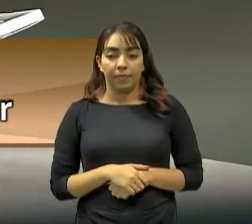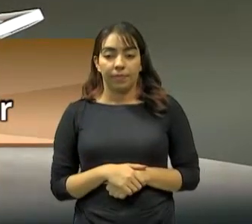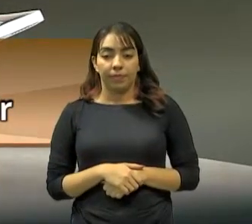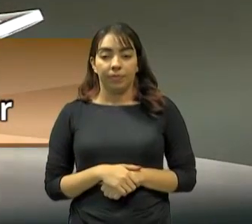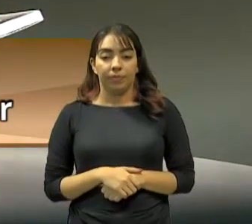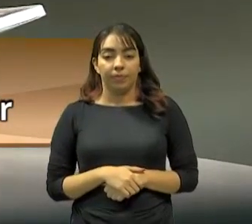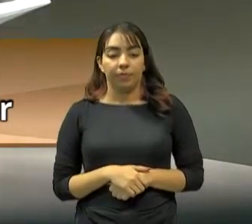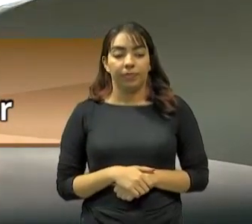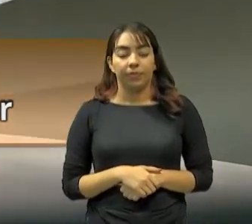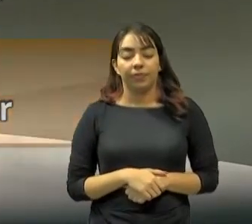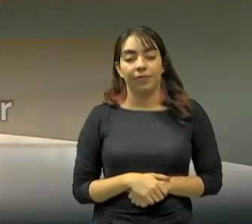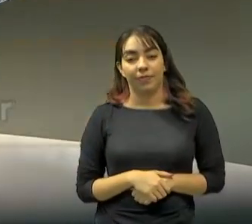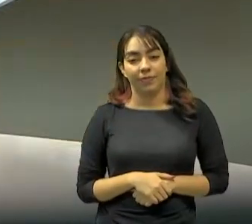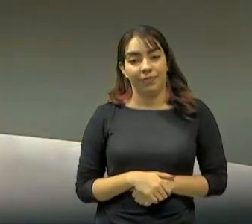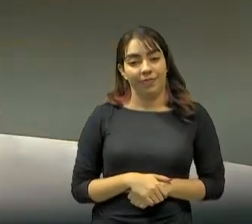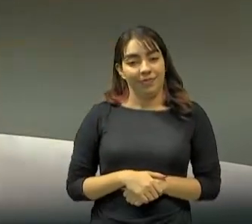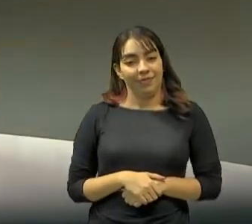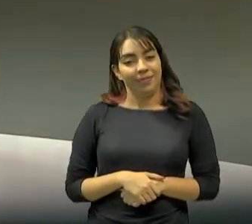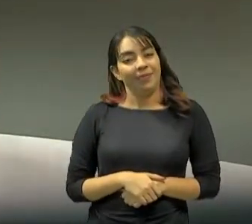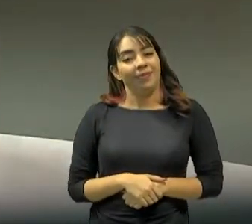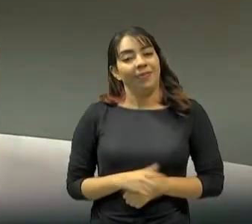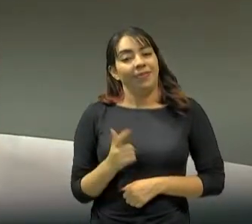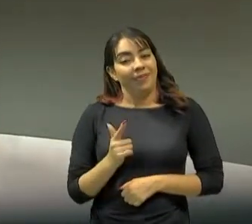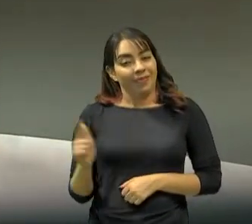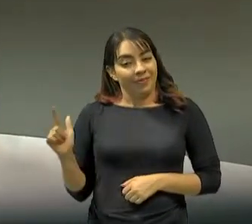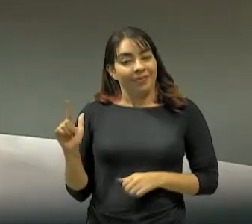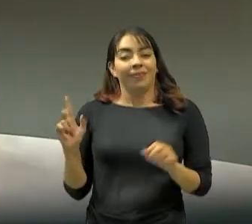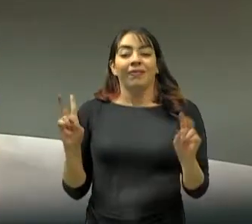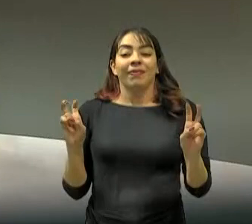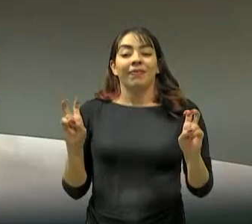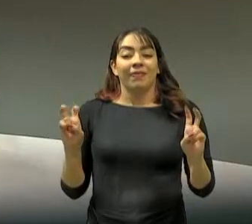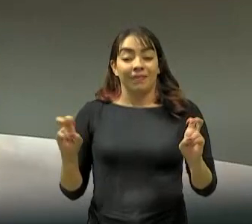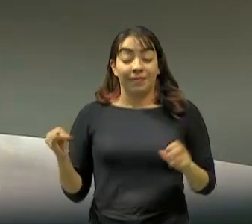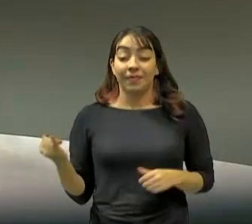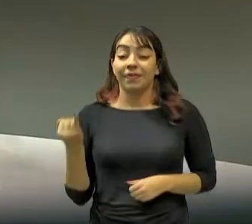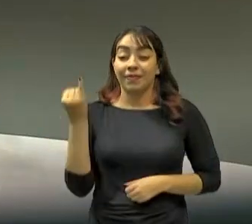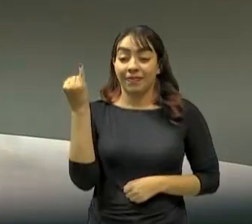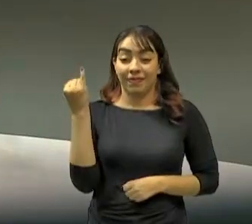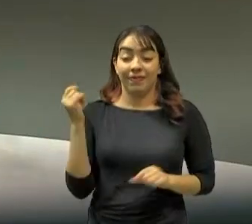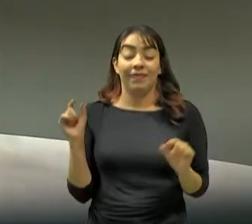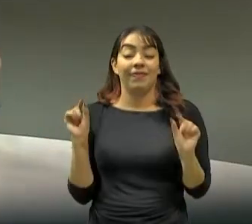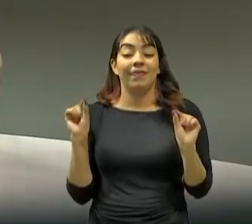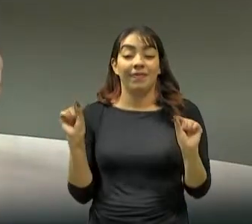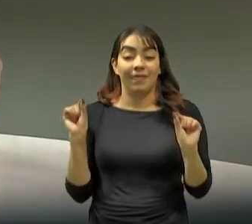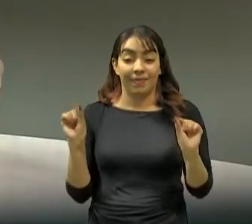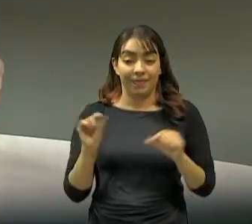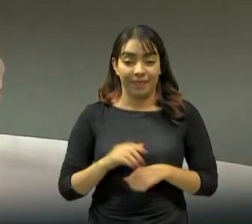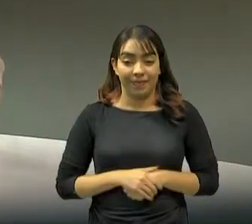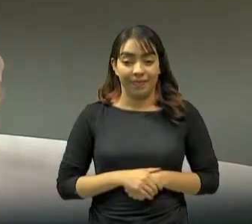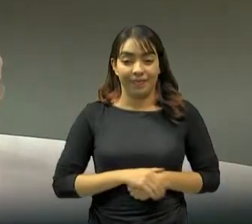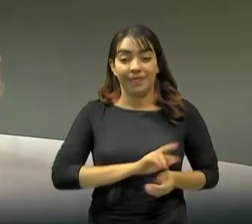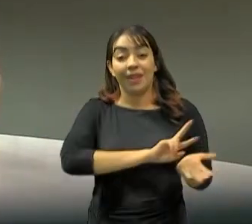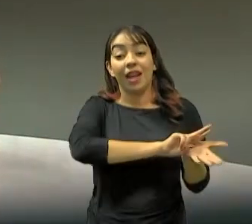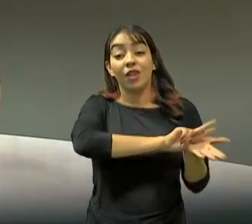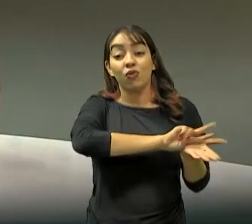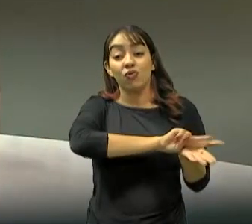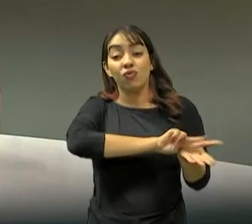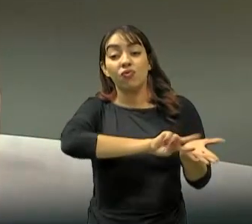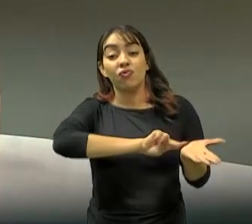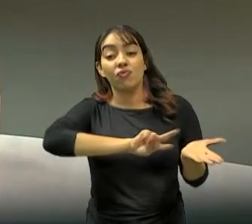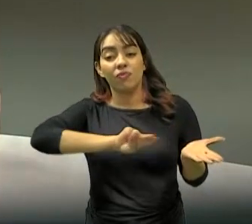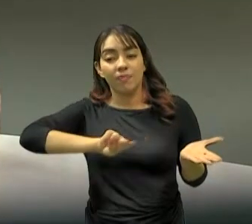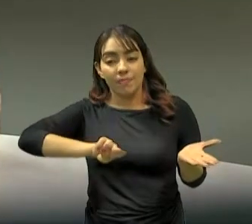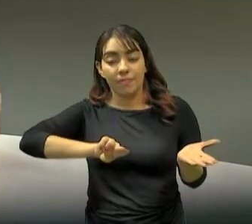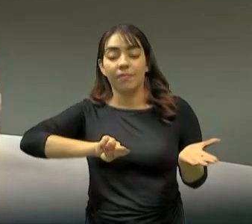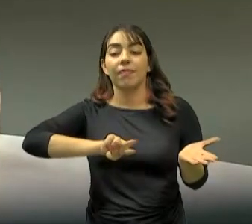um ponto extremamente importante que eu queria trazer também, é que essa diversidade é a chave da questão da